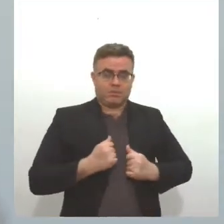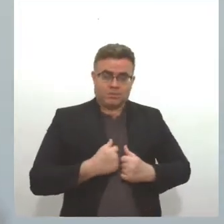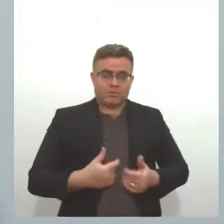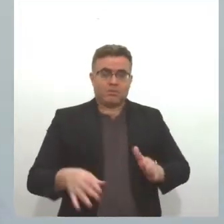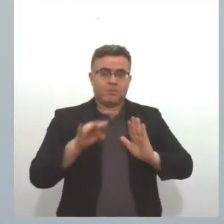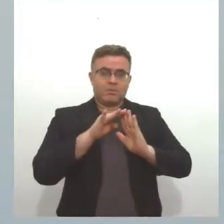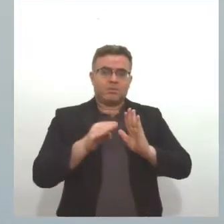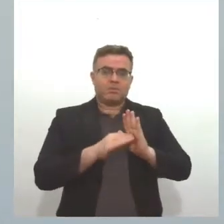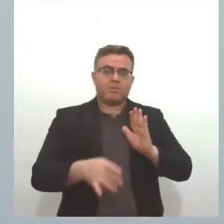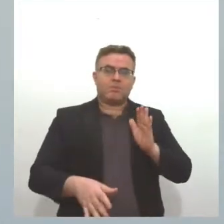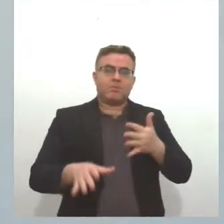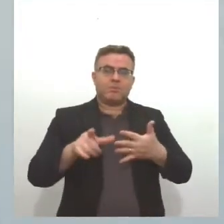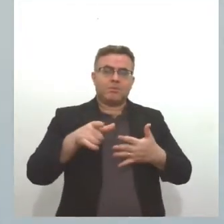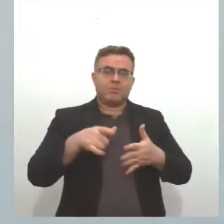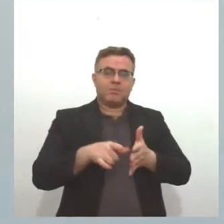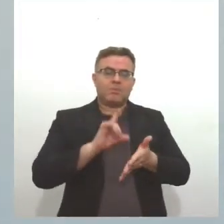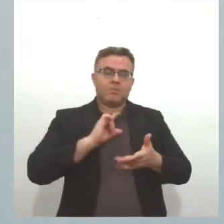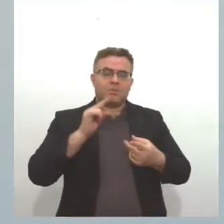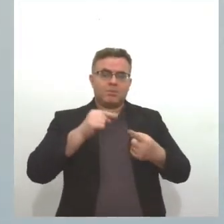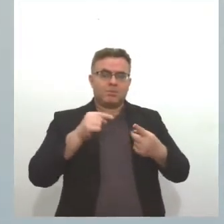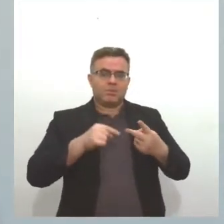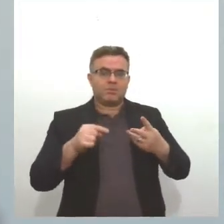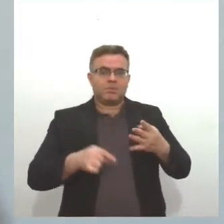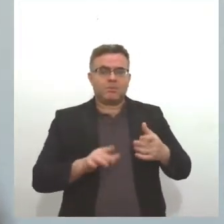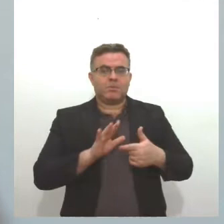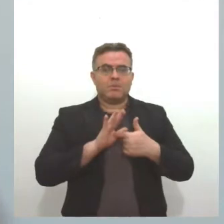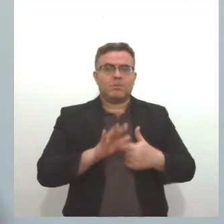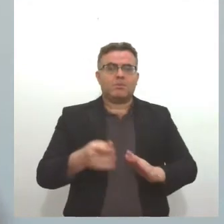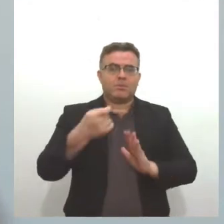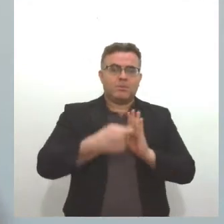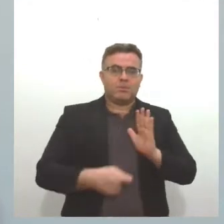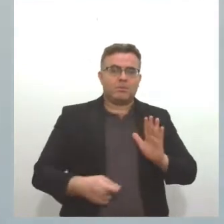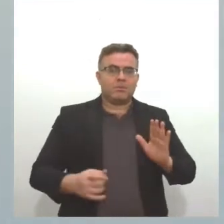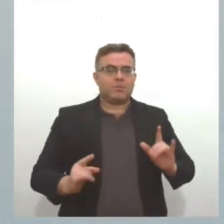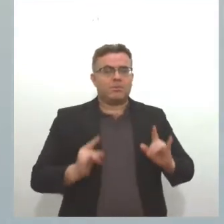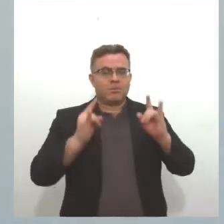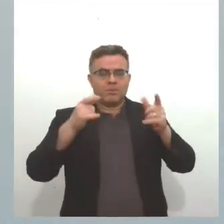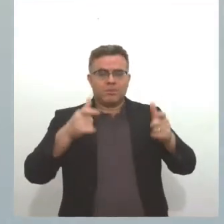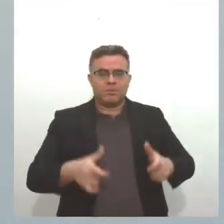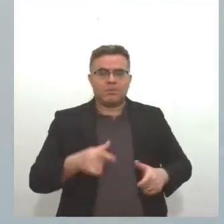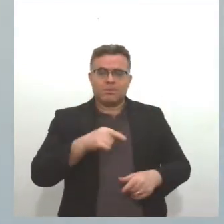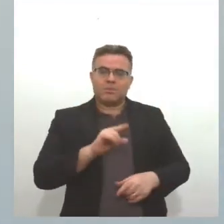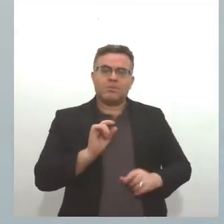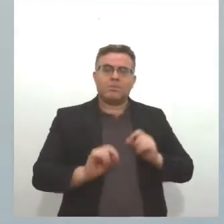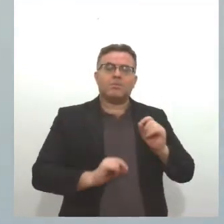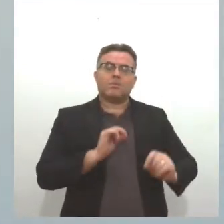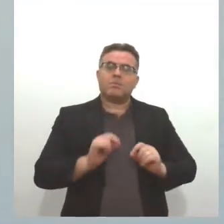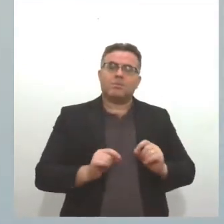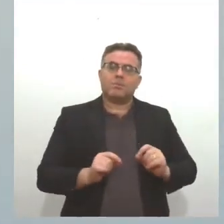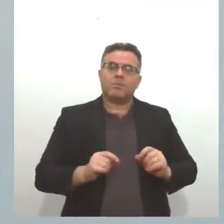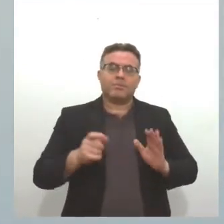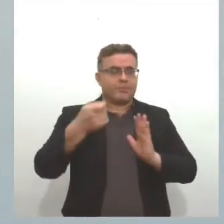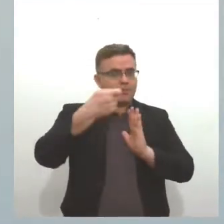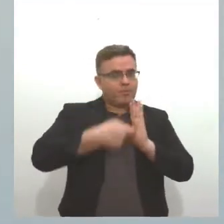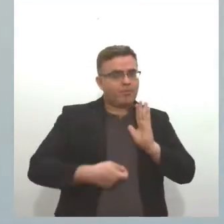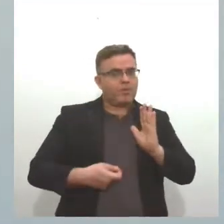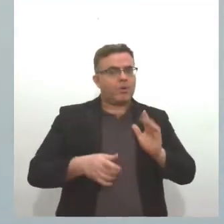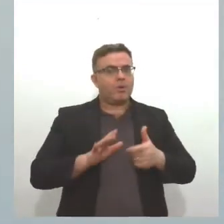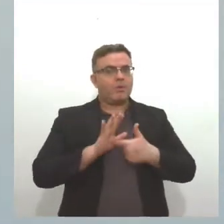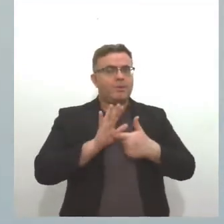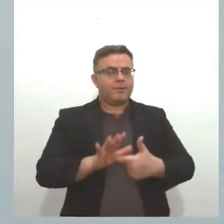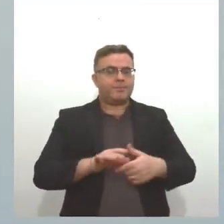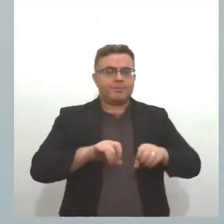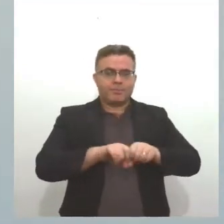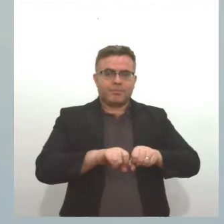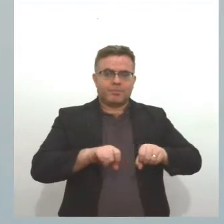mencionados anteriormente, ele precisa apresentar um laudo de estanqueidade. O que é isso? É um laudo comprovando que aquela tubulação